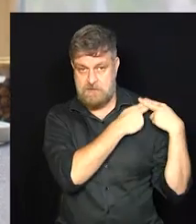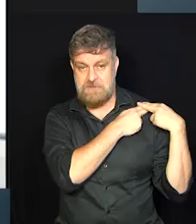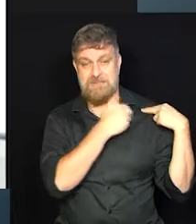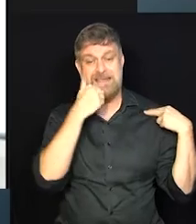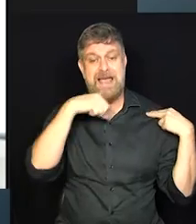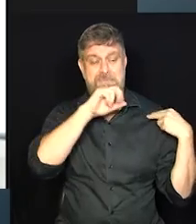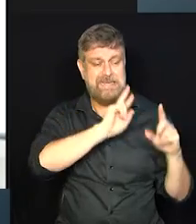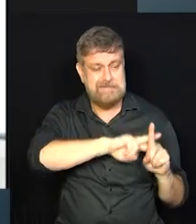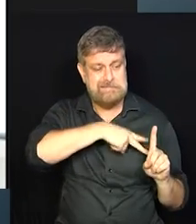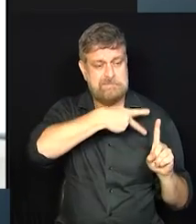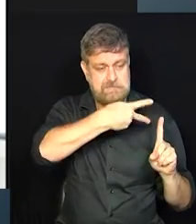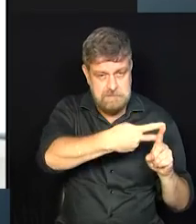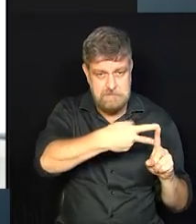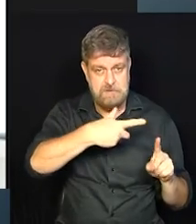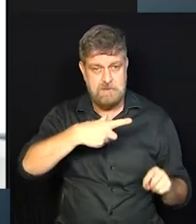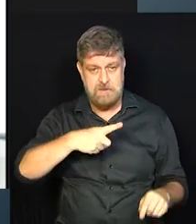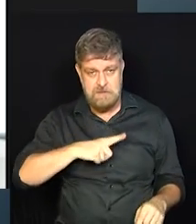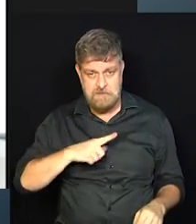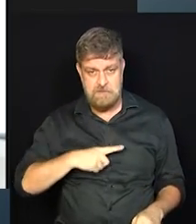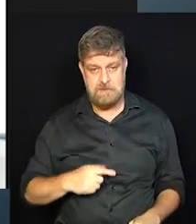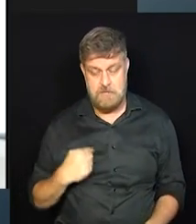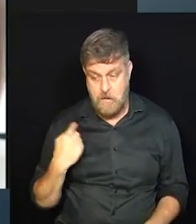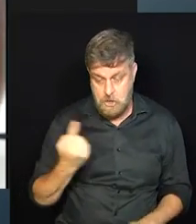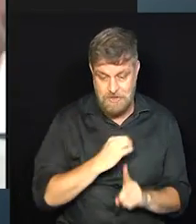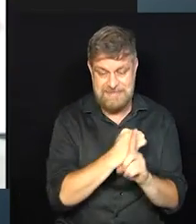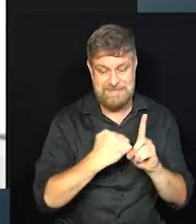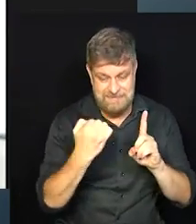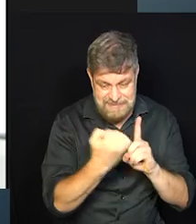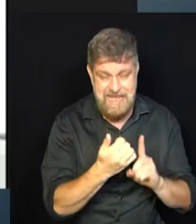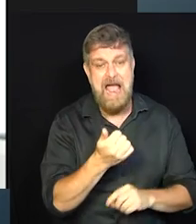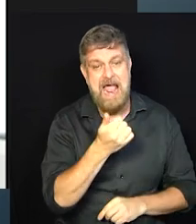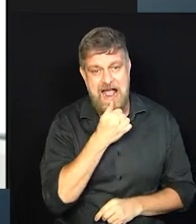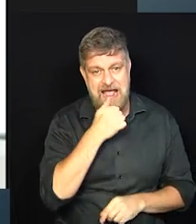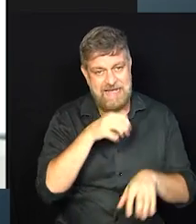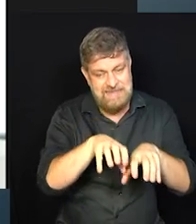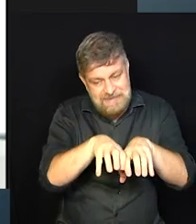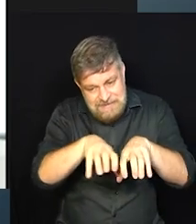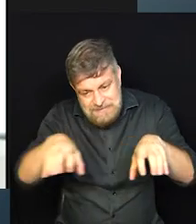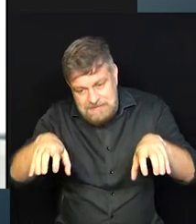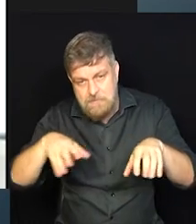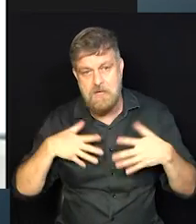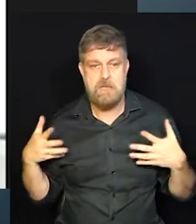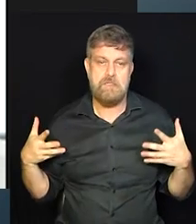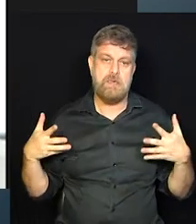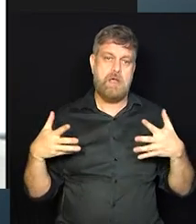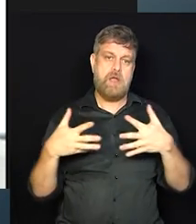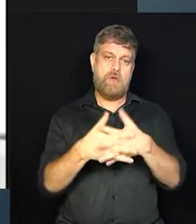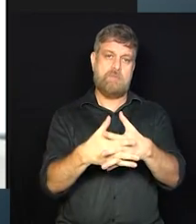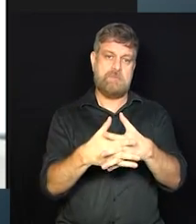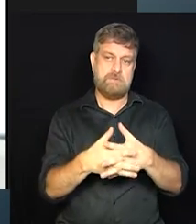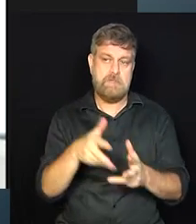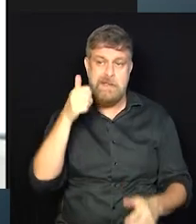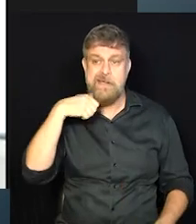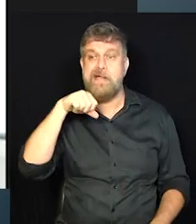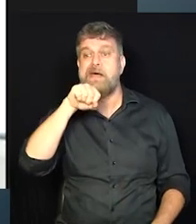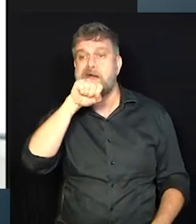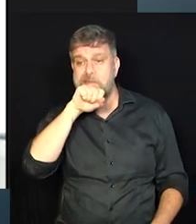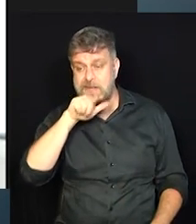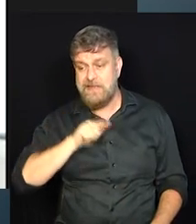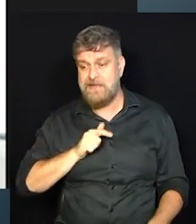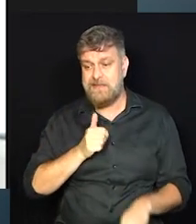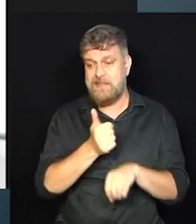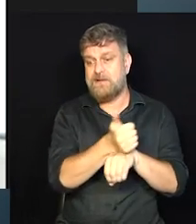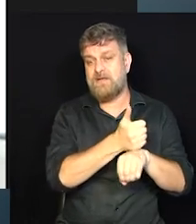ou seja, a gente tem uma realidade enquanto sociedade que complica a realidade da mãe